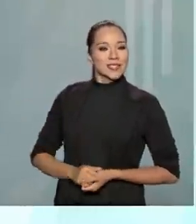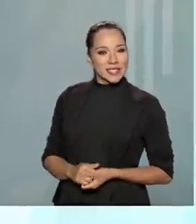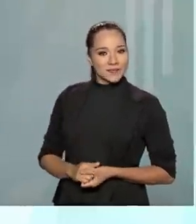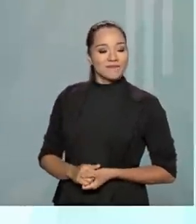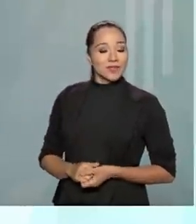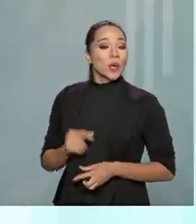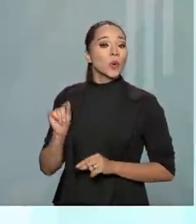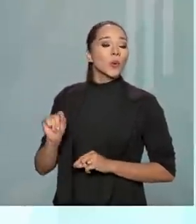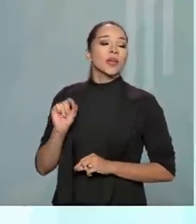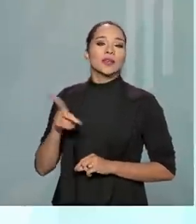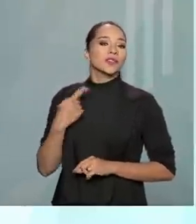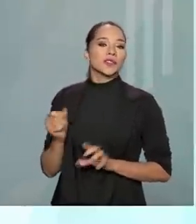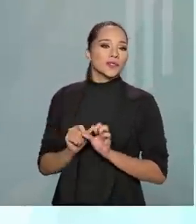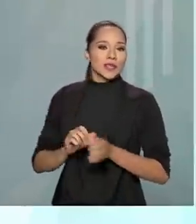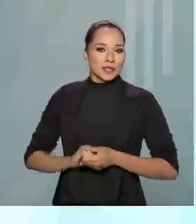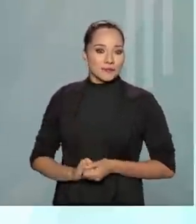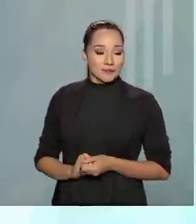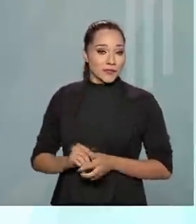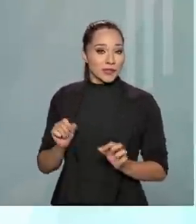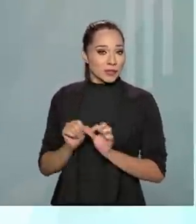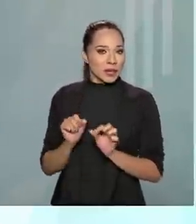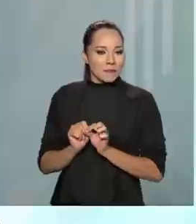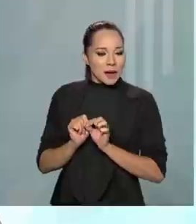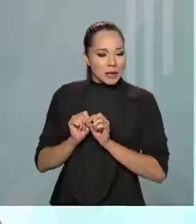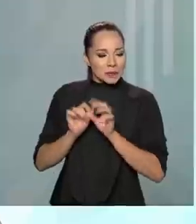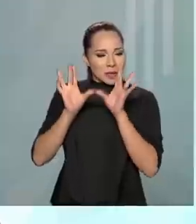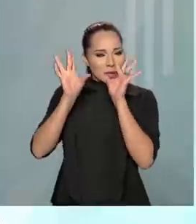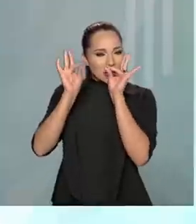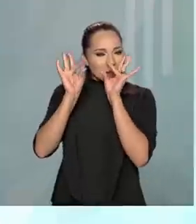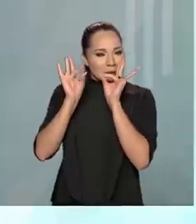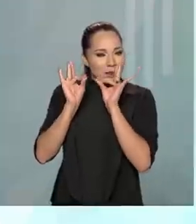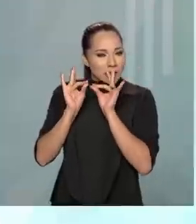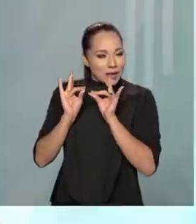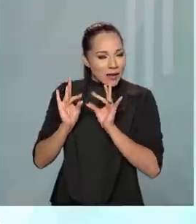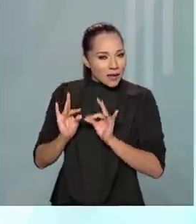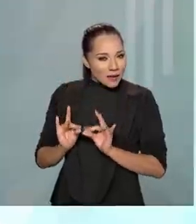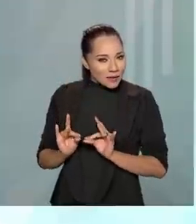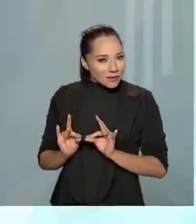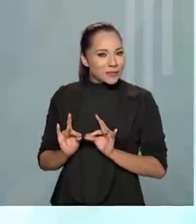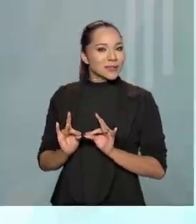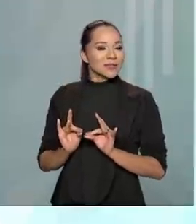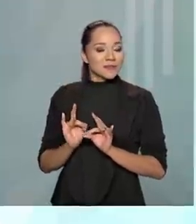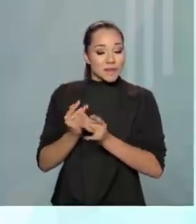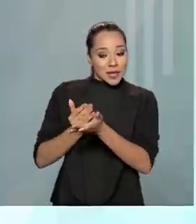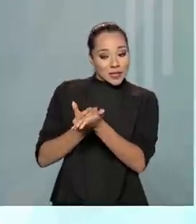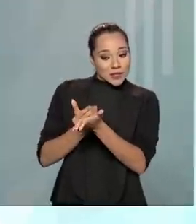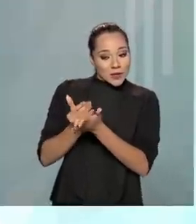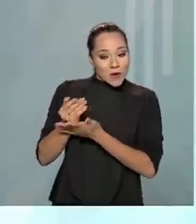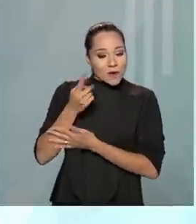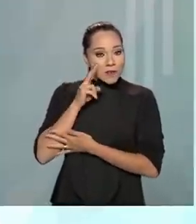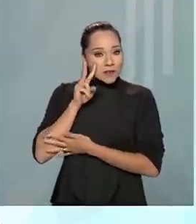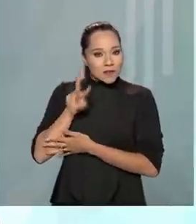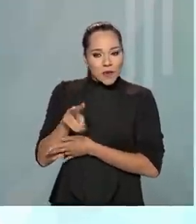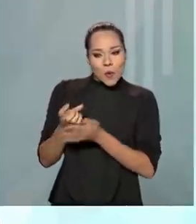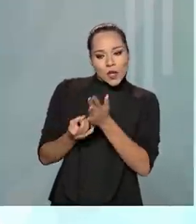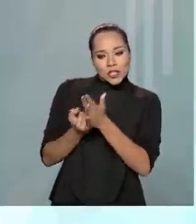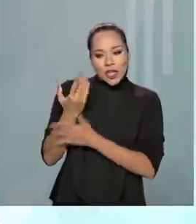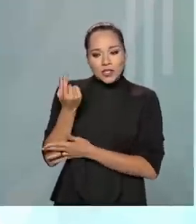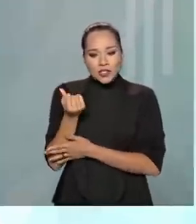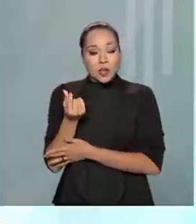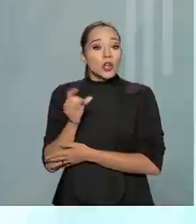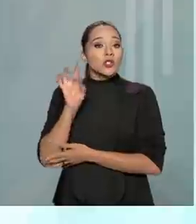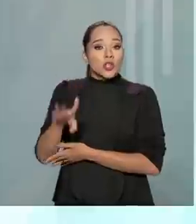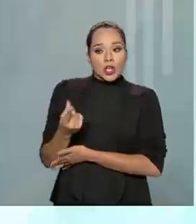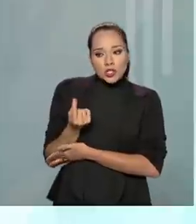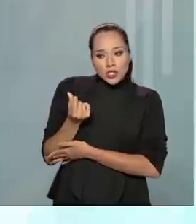O que a gente fez? A gente fez um trabalho bastante meticuloso. A gente iniciou, quando a gente verificou a quantidade de recursos, só